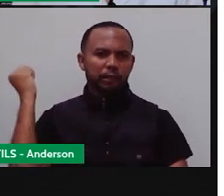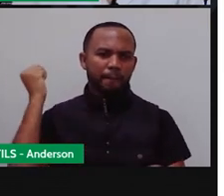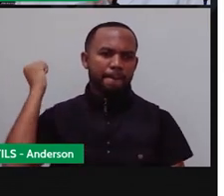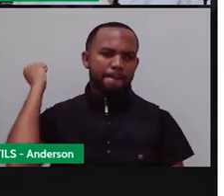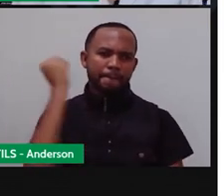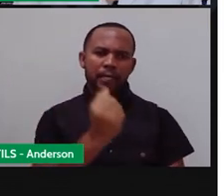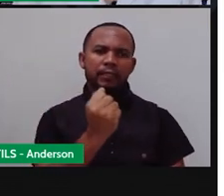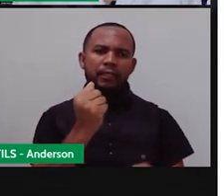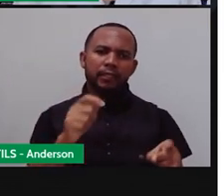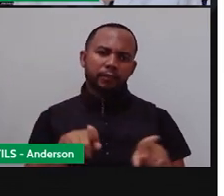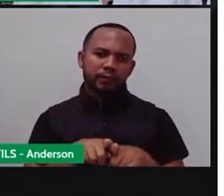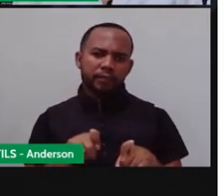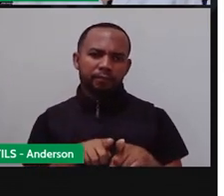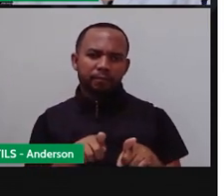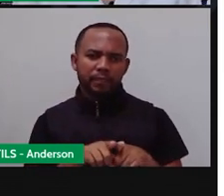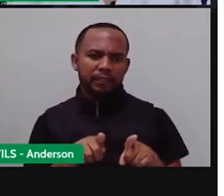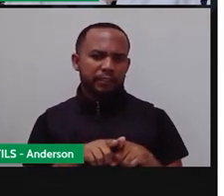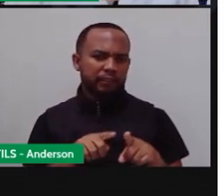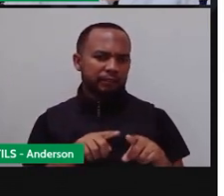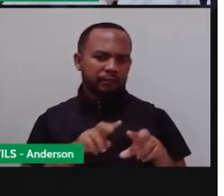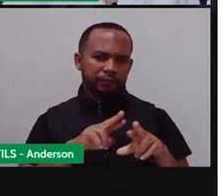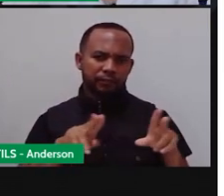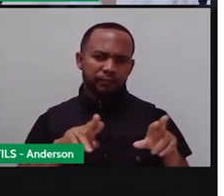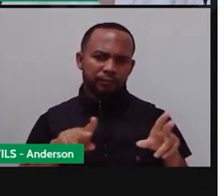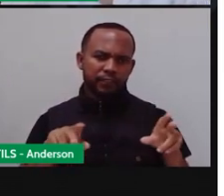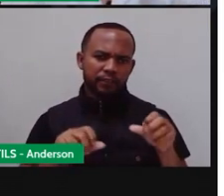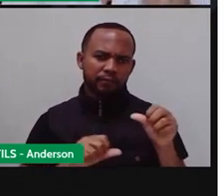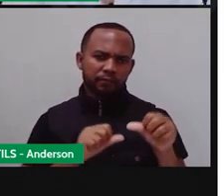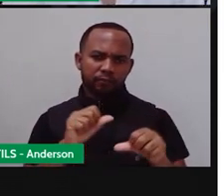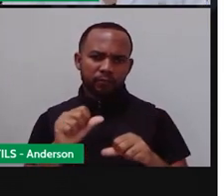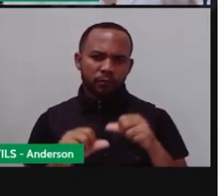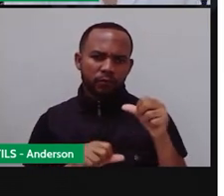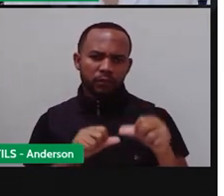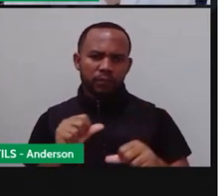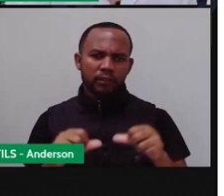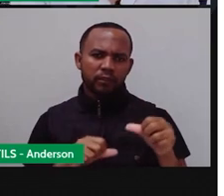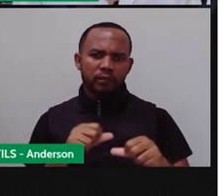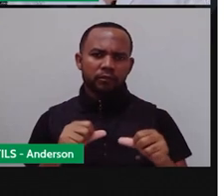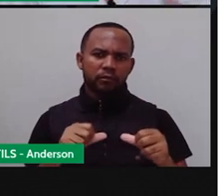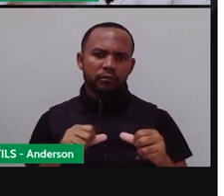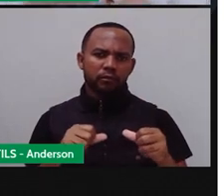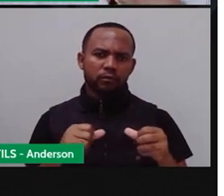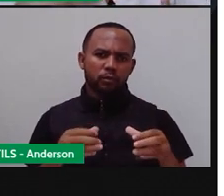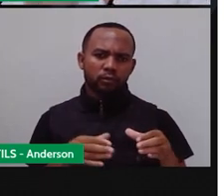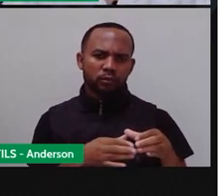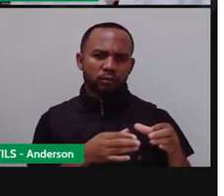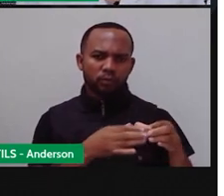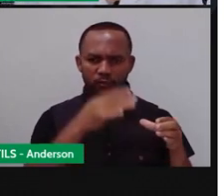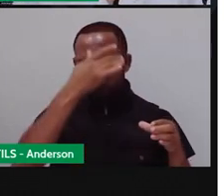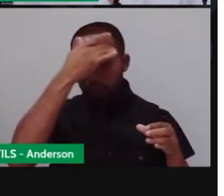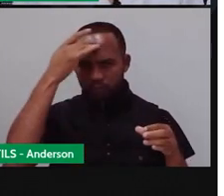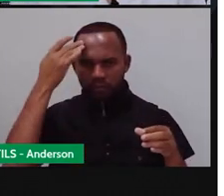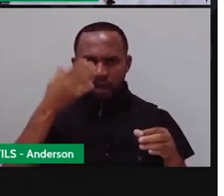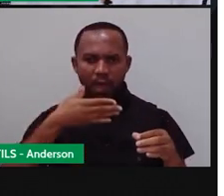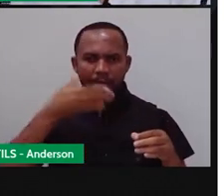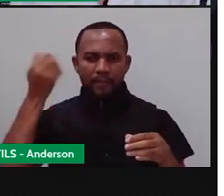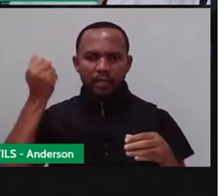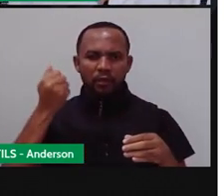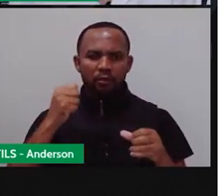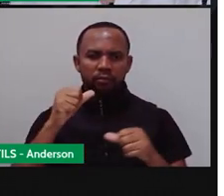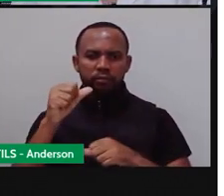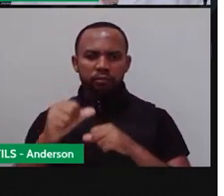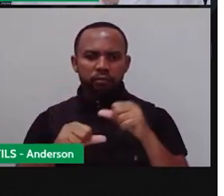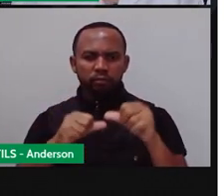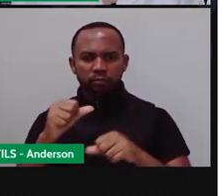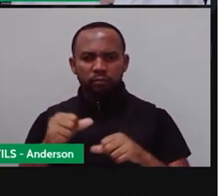essa constante prática e aperfeiçoamento, né, isso, que vai, ó, passando aí de geração em geração e vai se melhorando, foram formadas